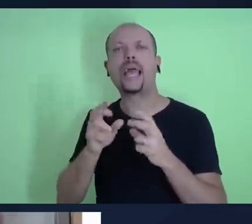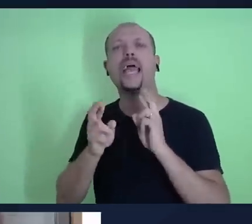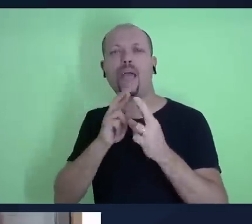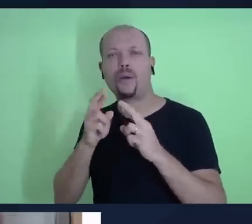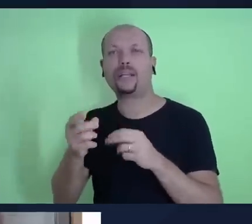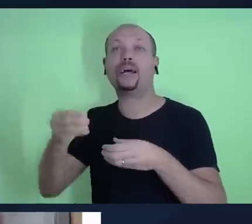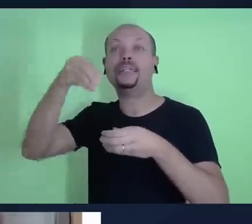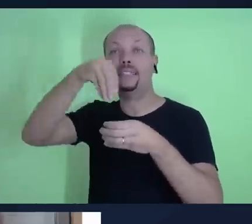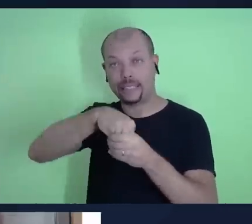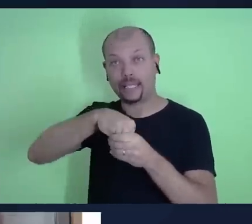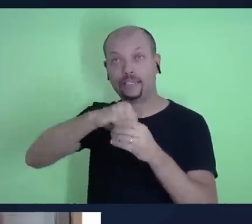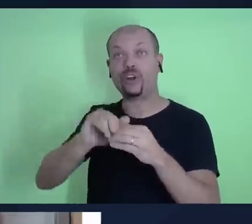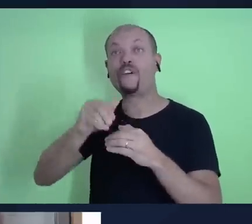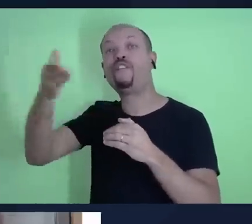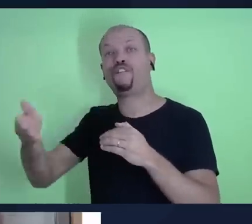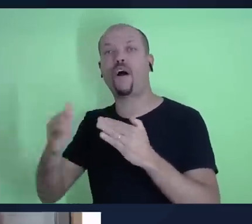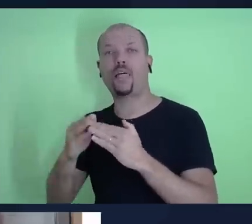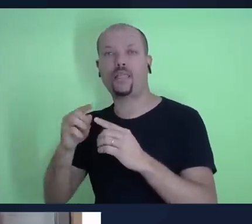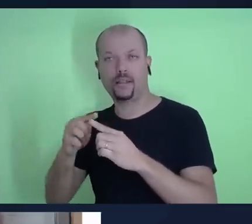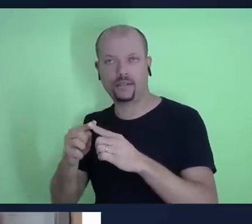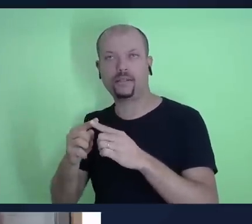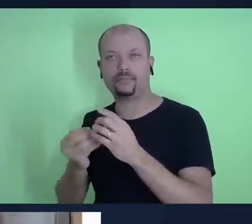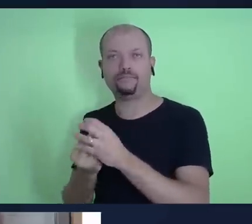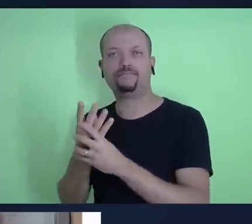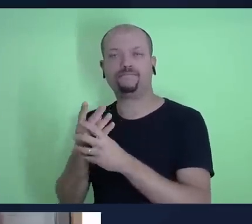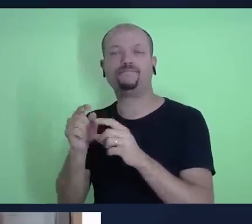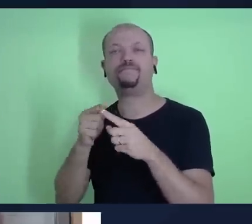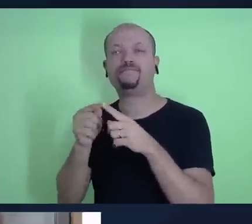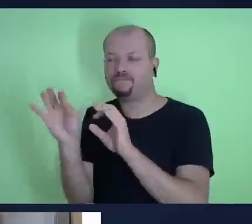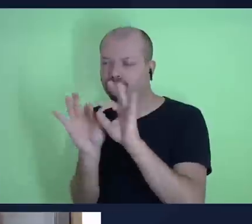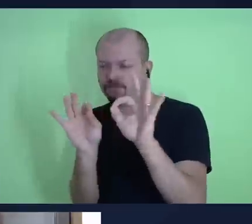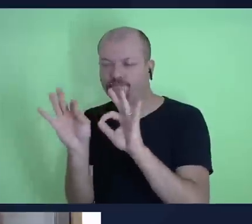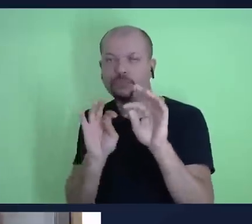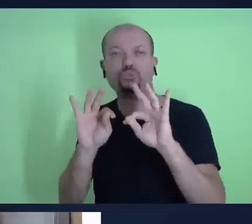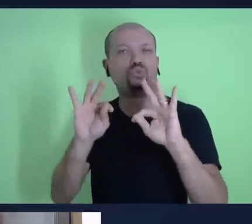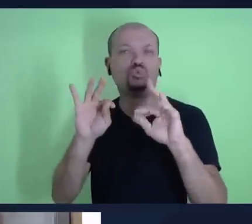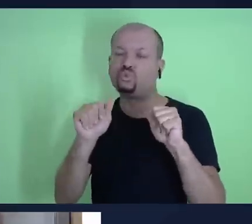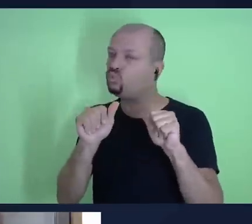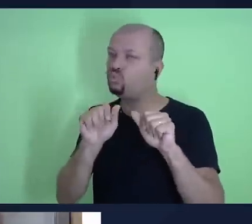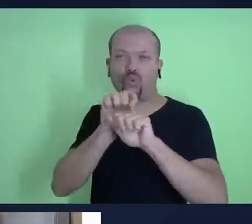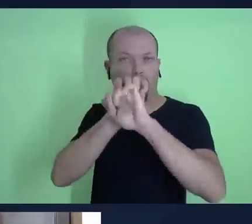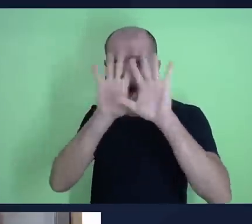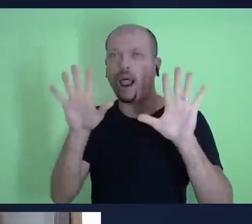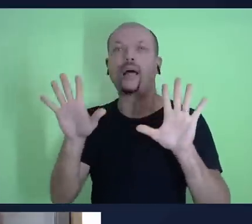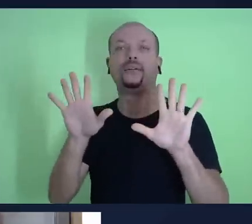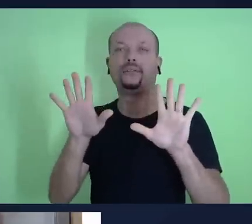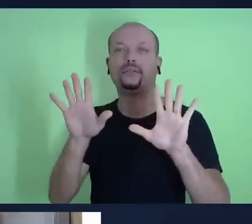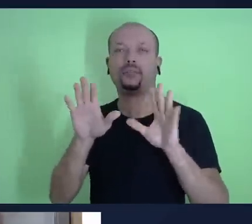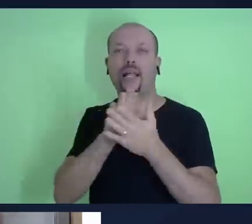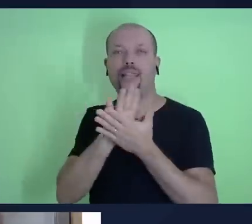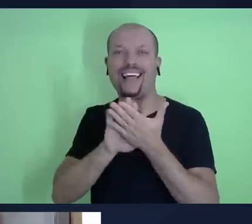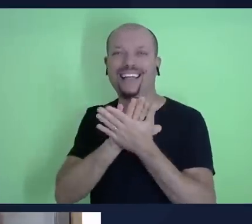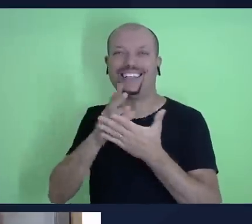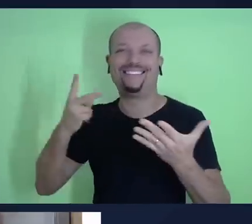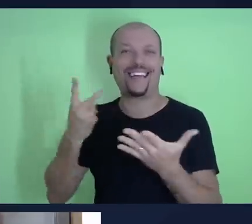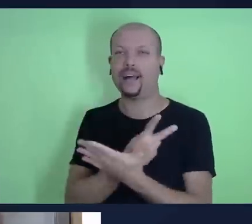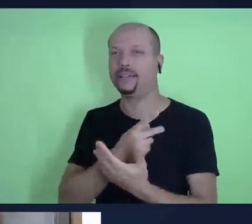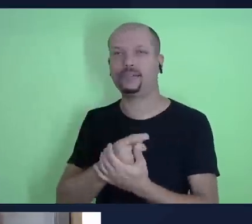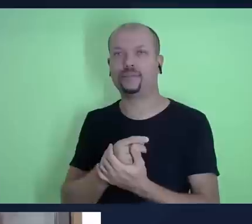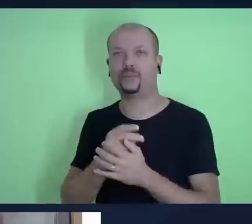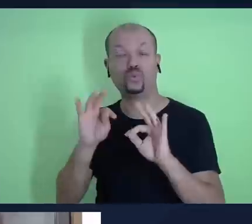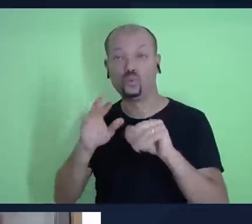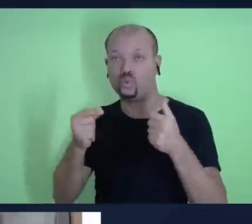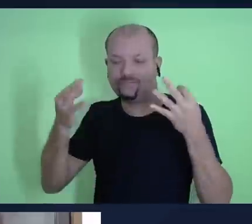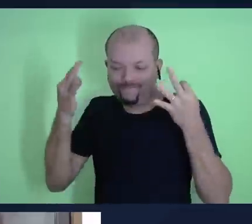que são formadas para que a transparência seja total, de modo que cada membro